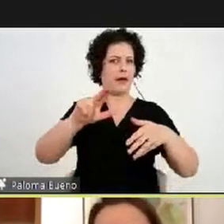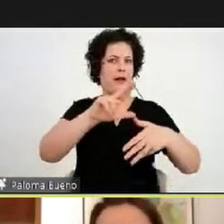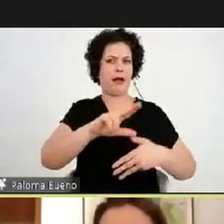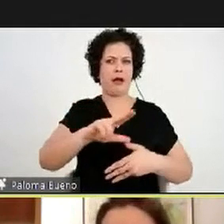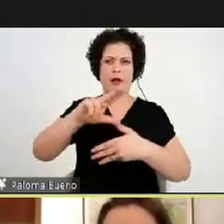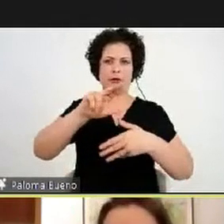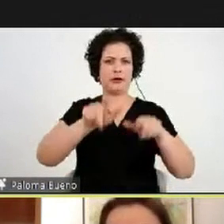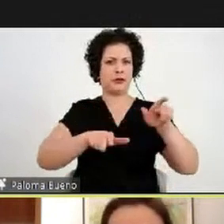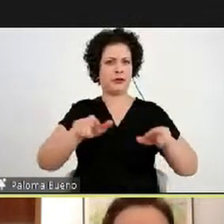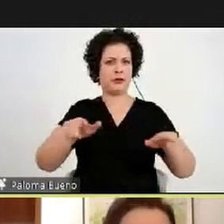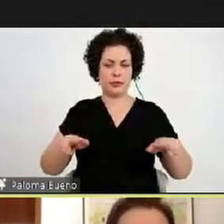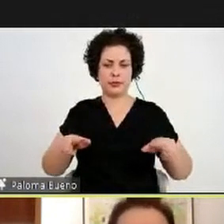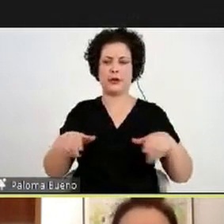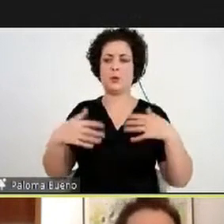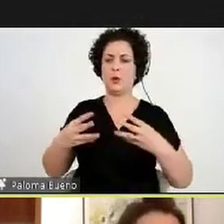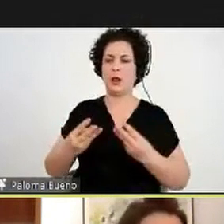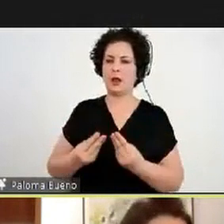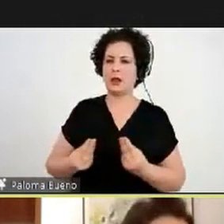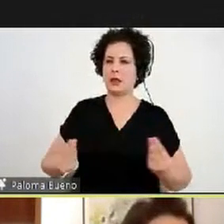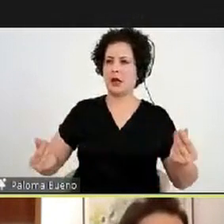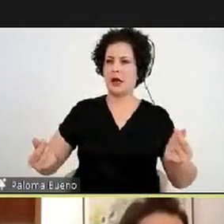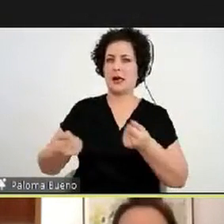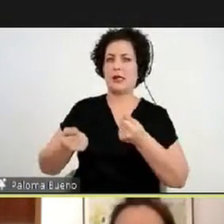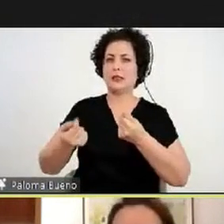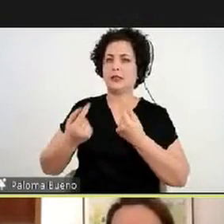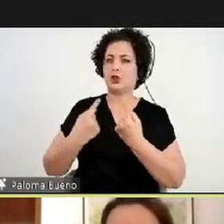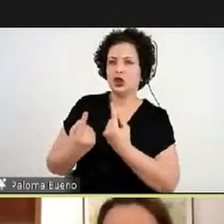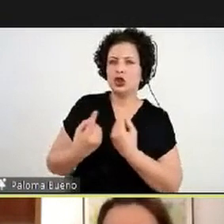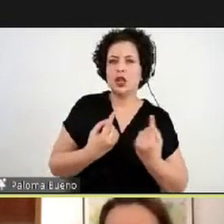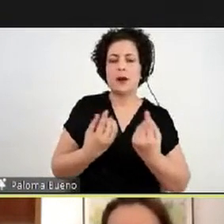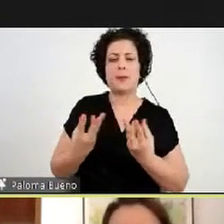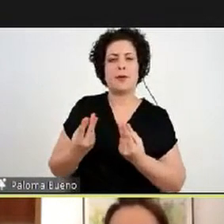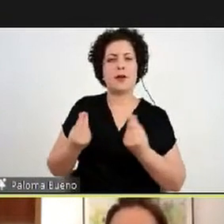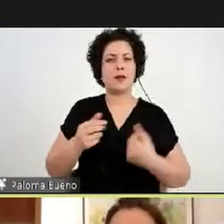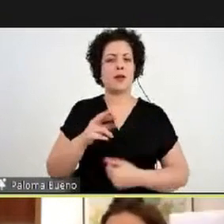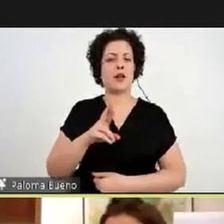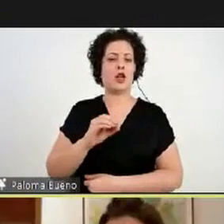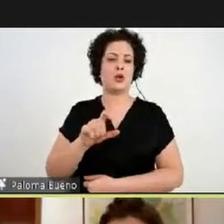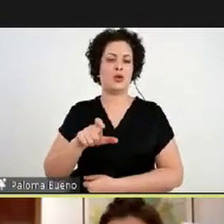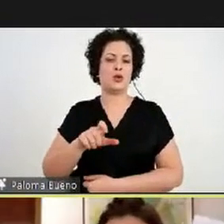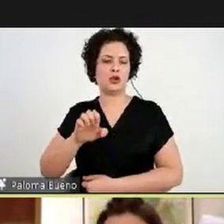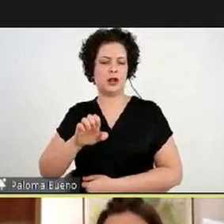enfim, é uma conversa bem rica, então, tanto ele quanto a Rochelle Costes